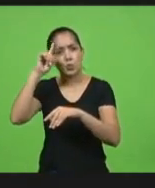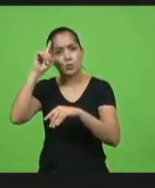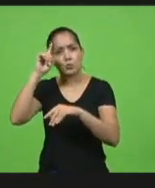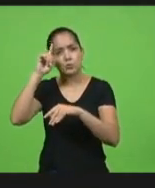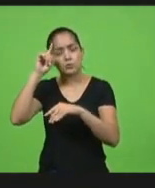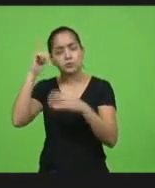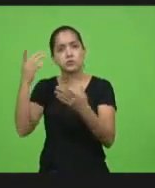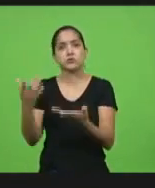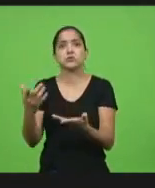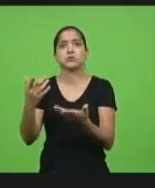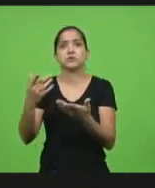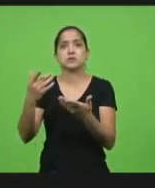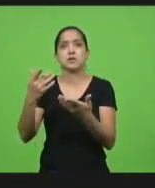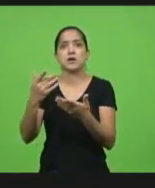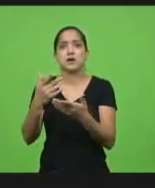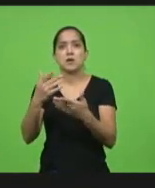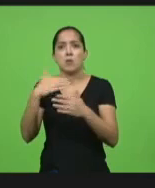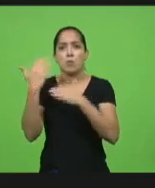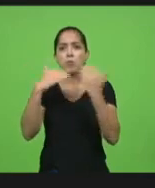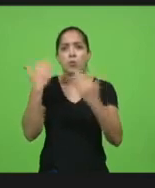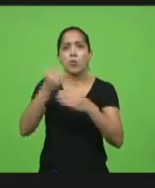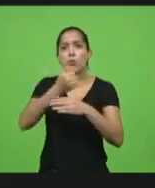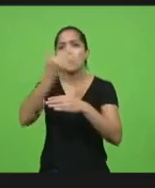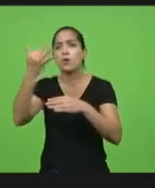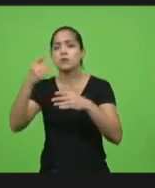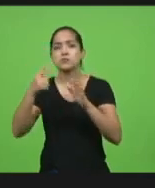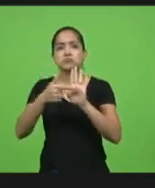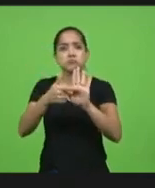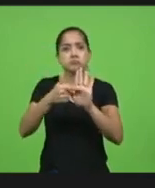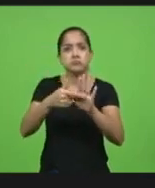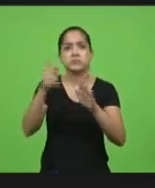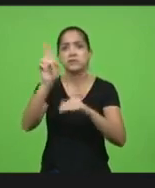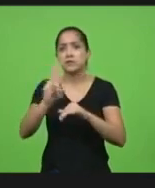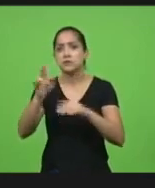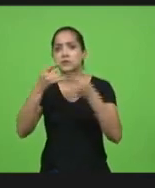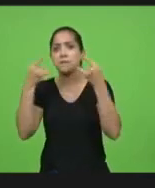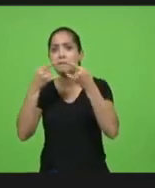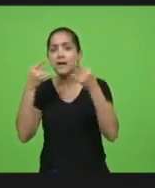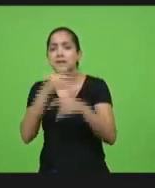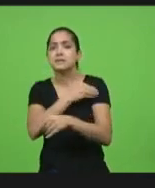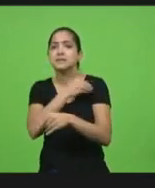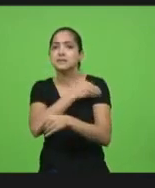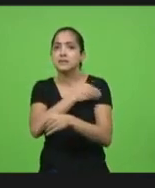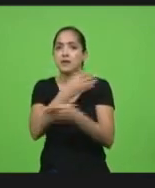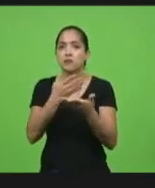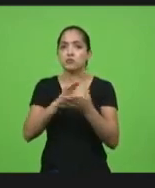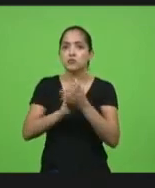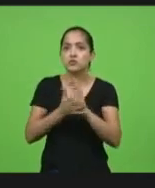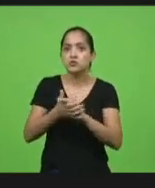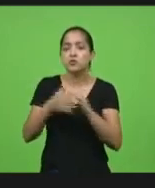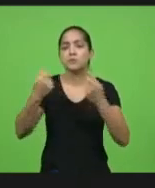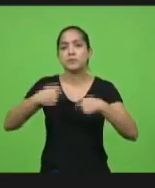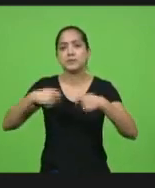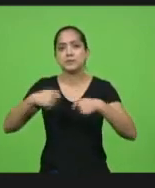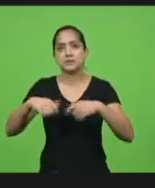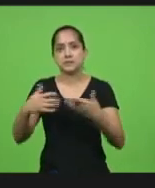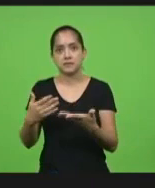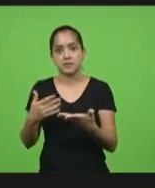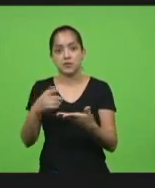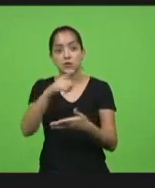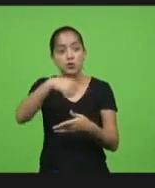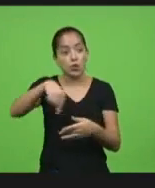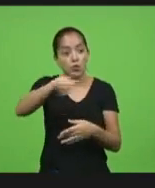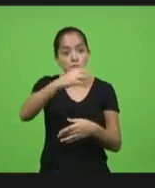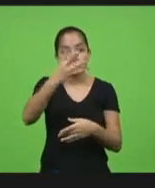ficam rodando o número de mortos e falando que tem que se usar máscara tem que se usar álcool em gel nós todos os 40 nenhum deles todos os